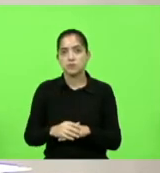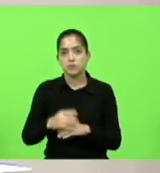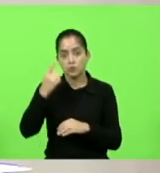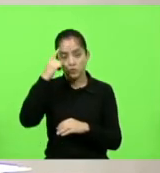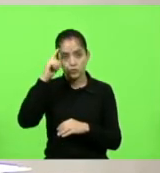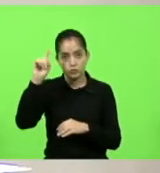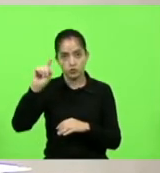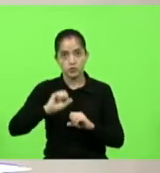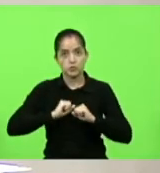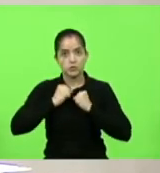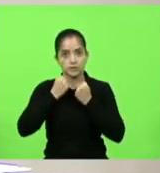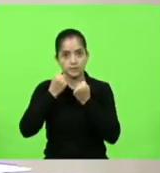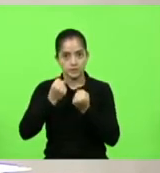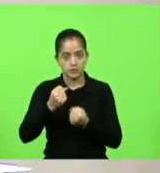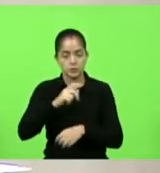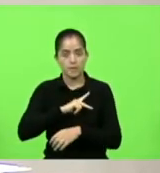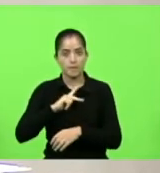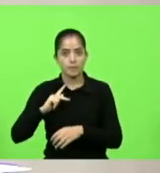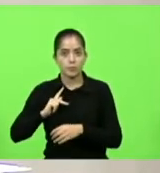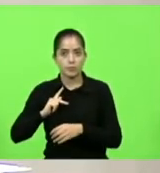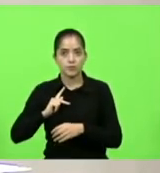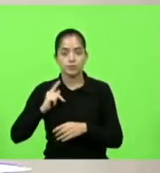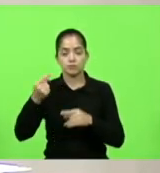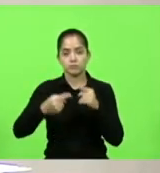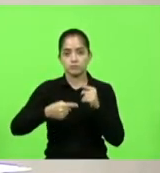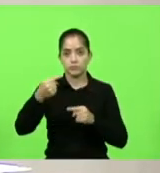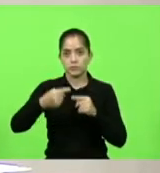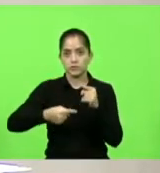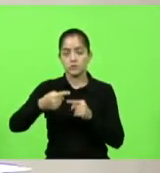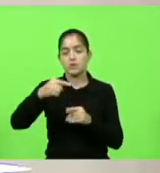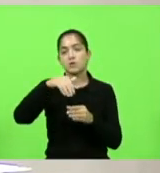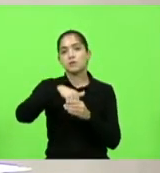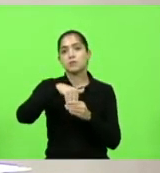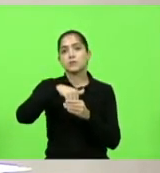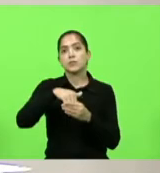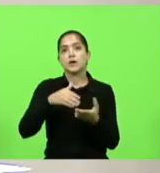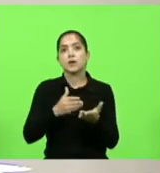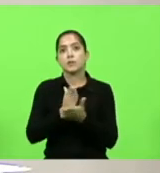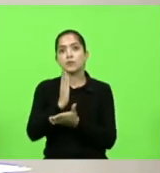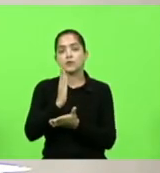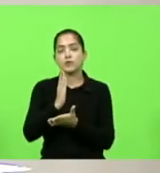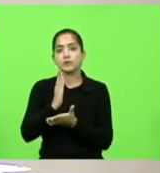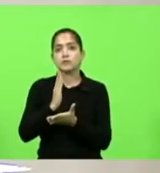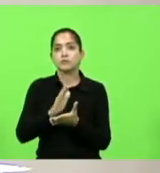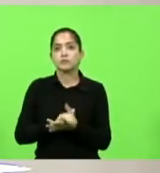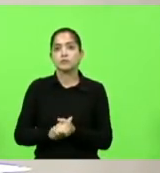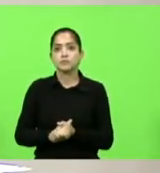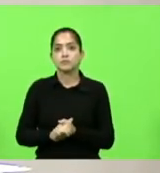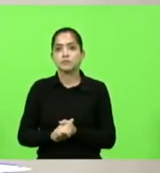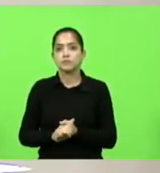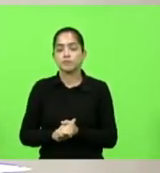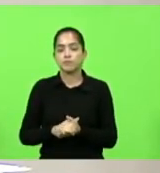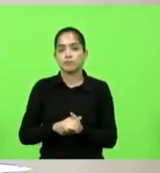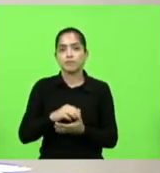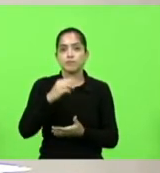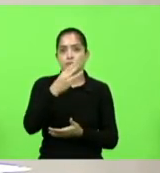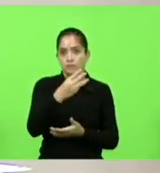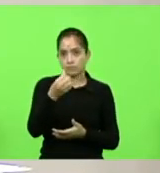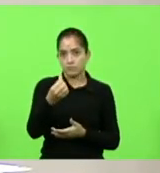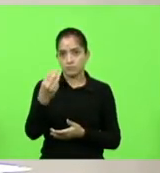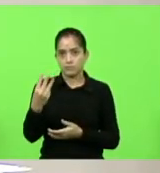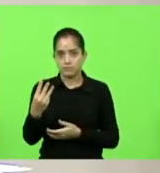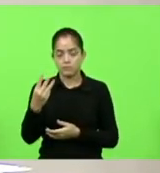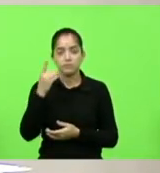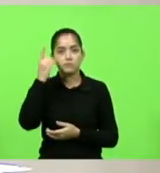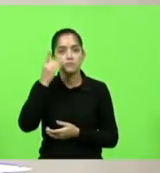do Defensor Público. Em discussão? Em votação, aprovado. Moção nº 363. Deputado